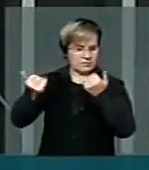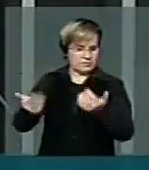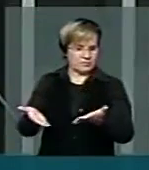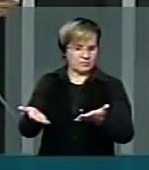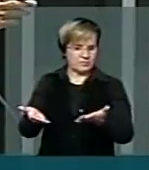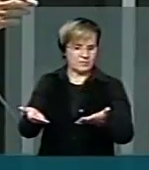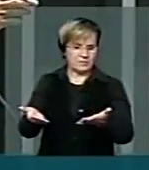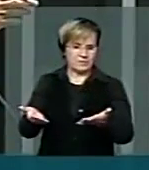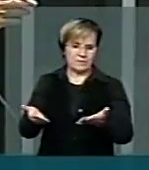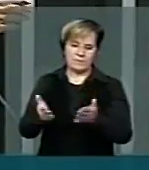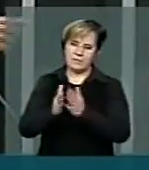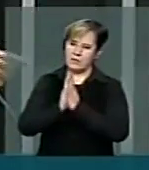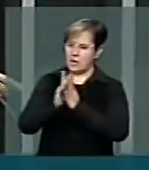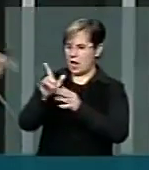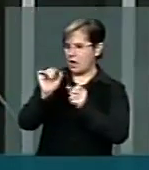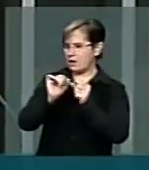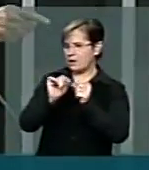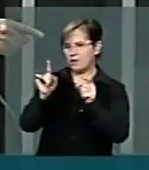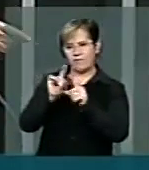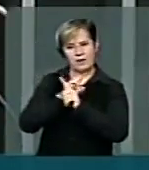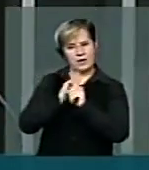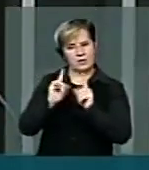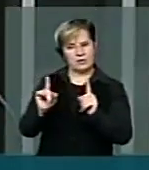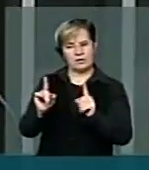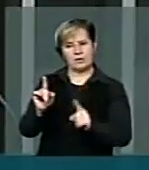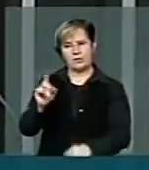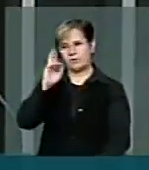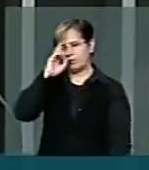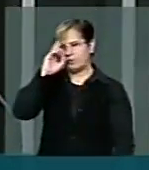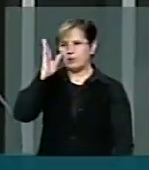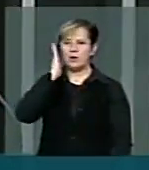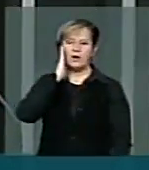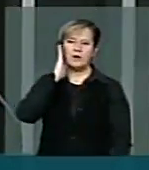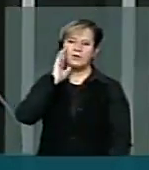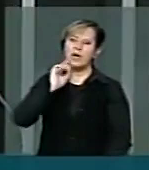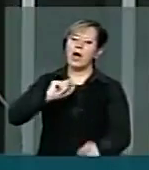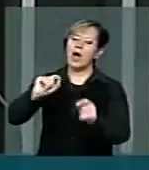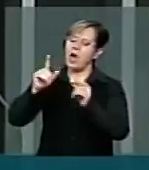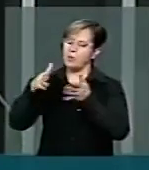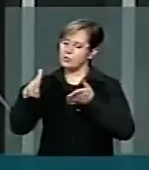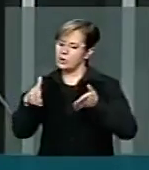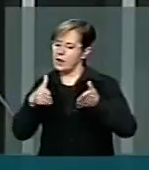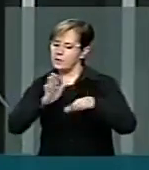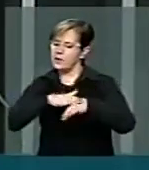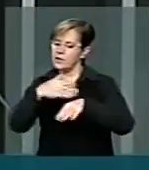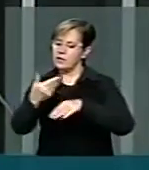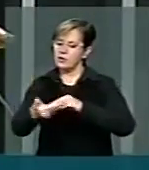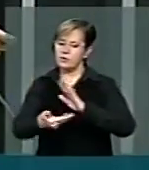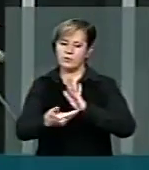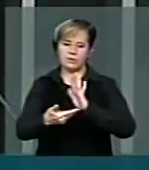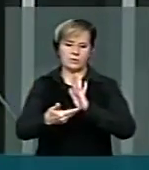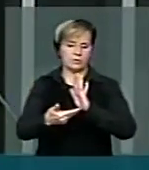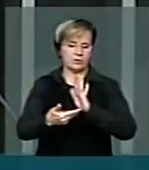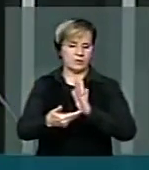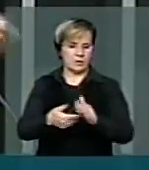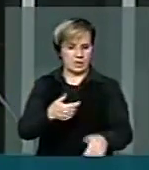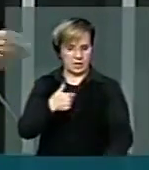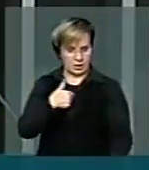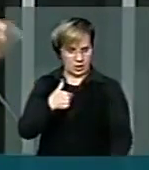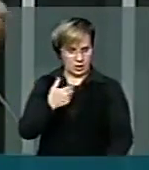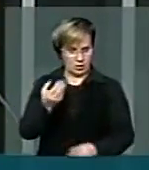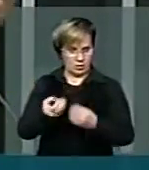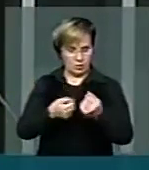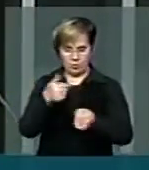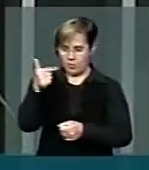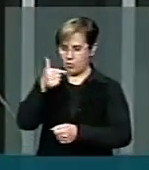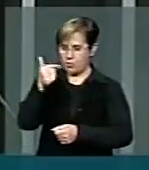Não faça isso. Vossa excelência sabe os caminhos a trilhar aqui dentro. E eu, na condição